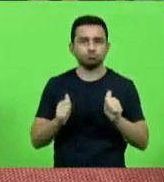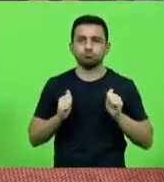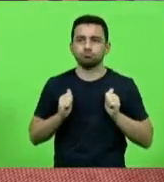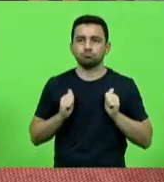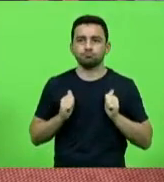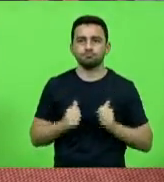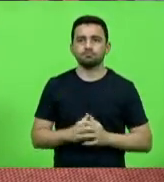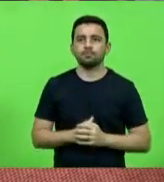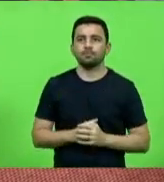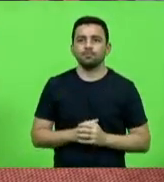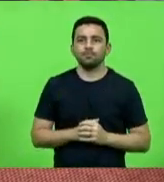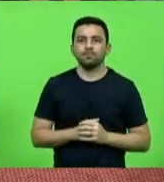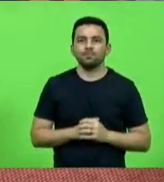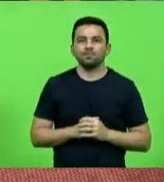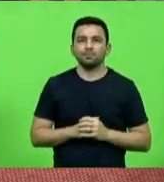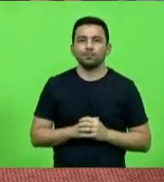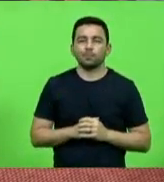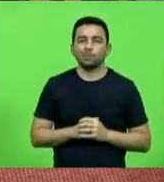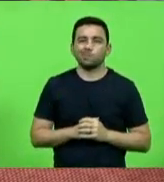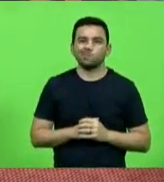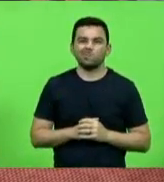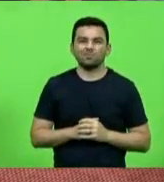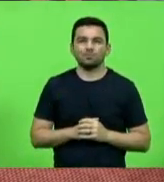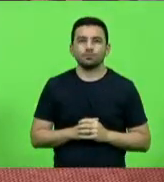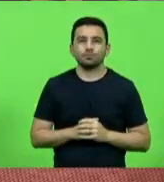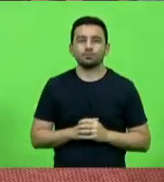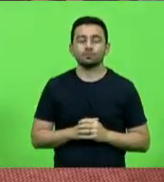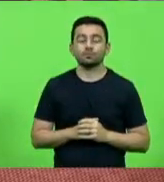Deputado Coronel Mocelin vota pela abstenção.